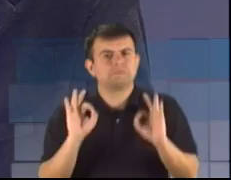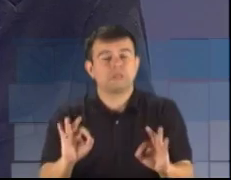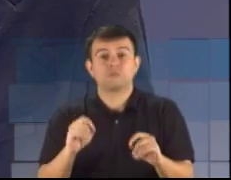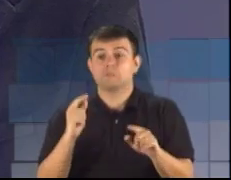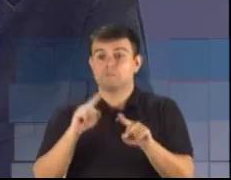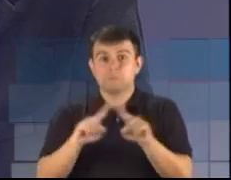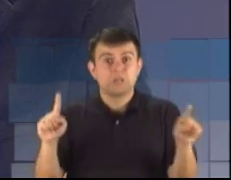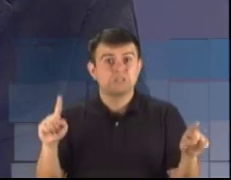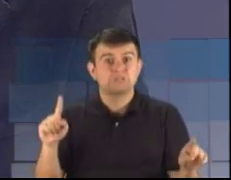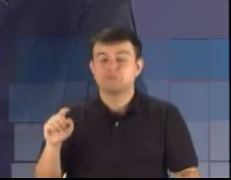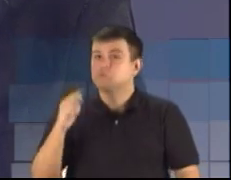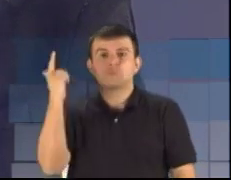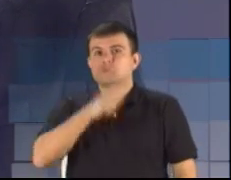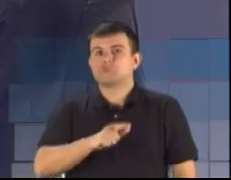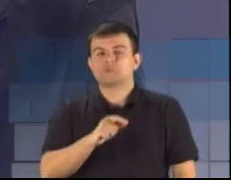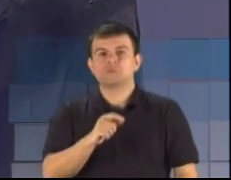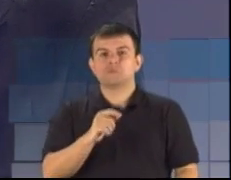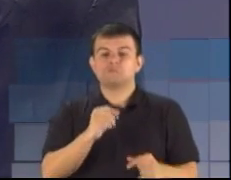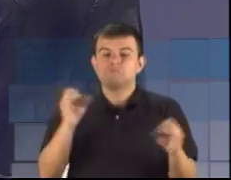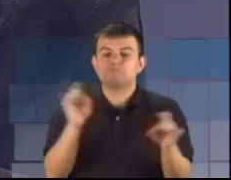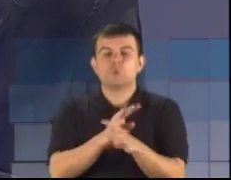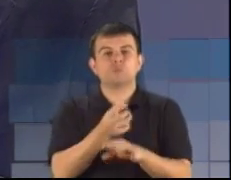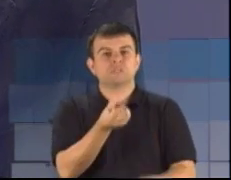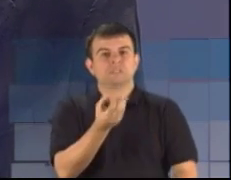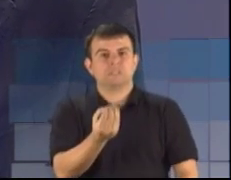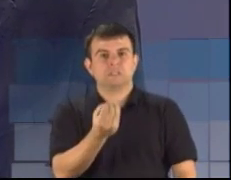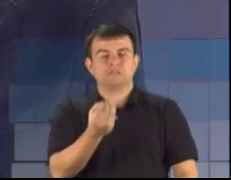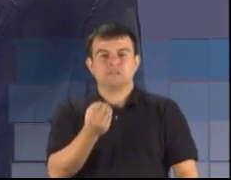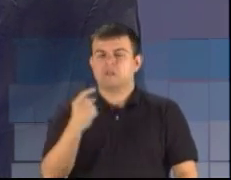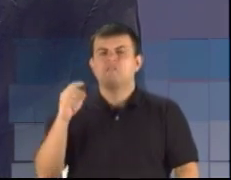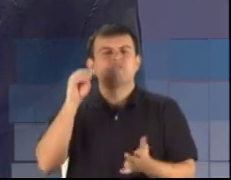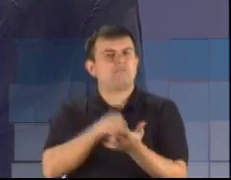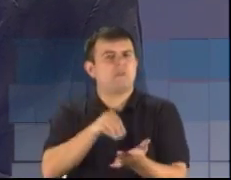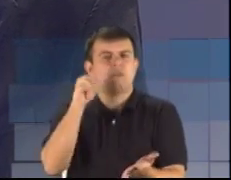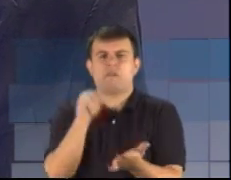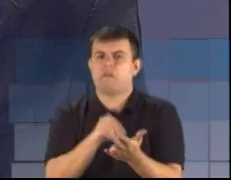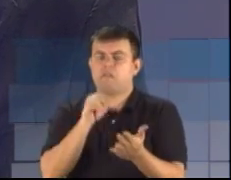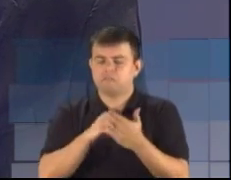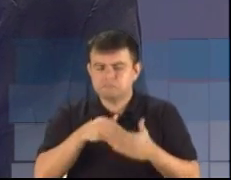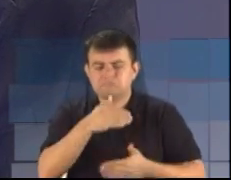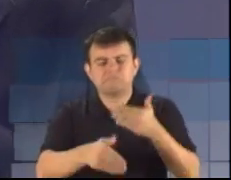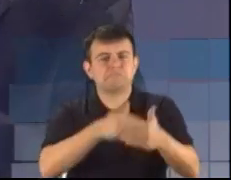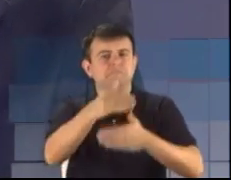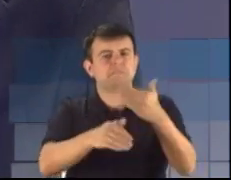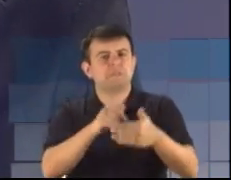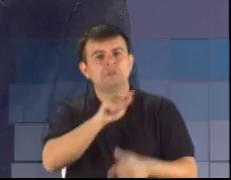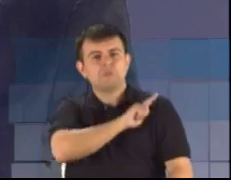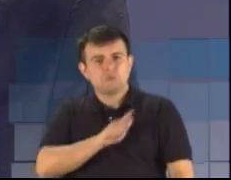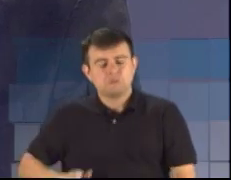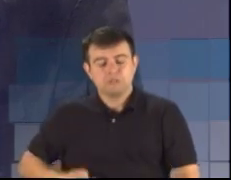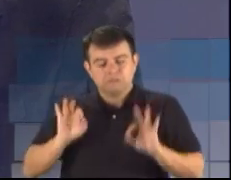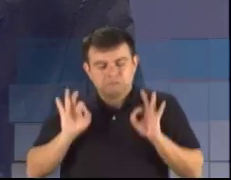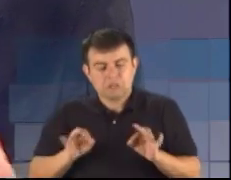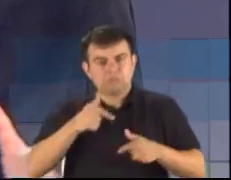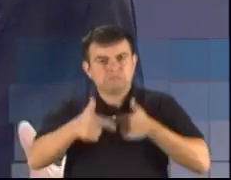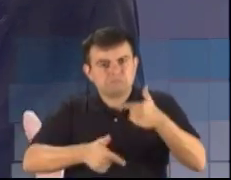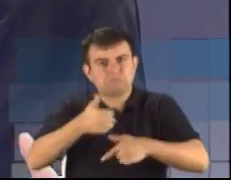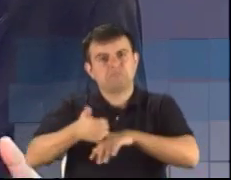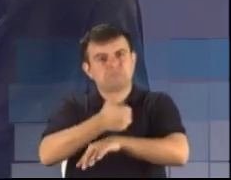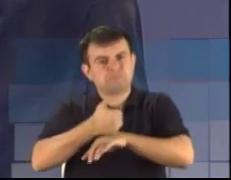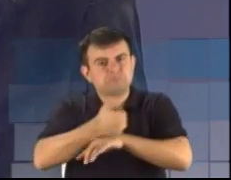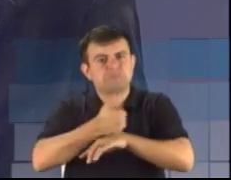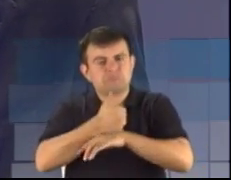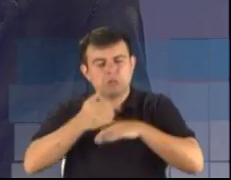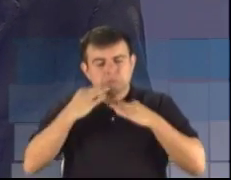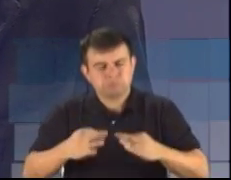completar depois. O Rio Grande está muito aquém da expectativa de um governo que possa ser eficiente e que possa resolver